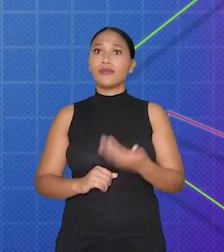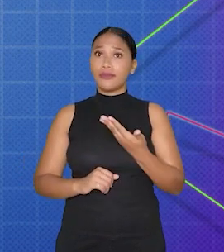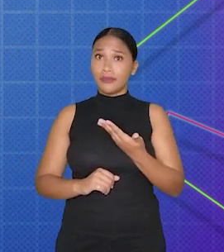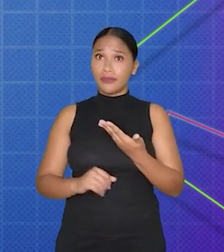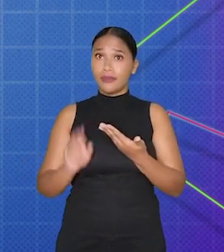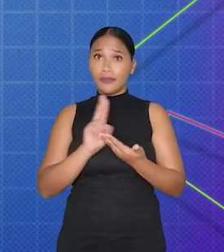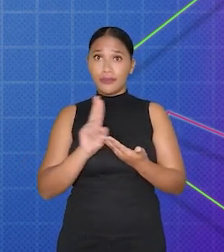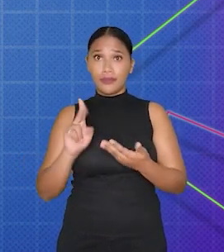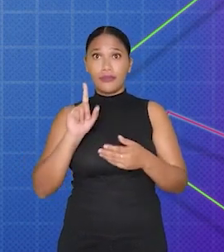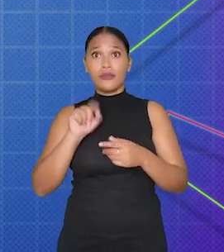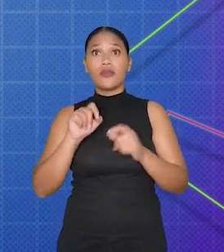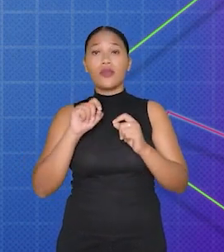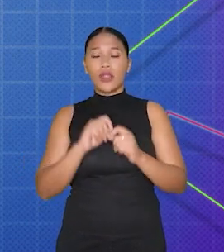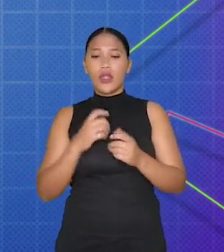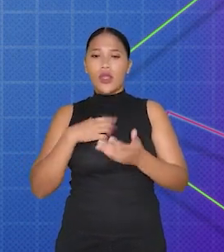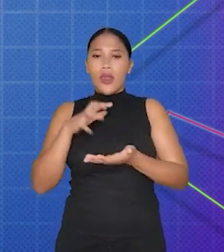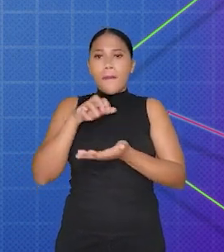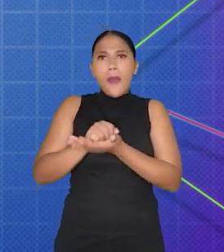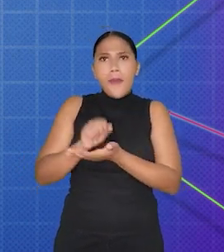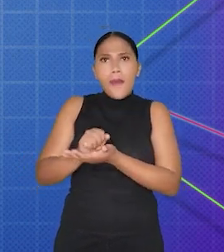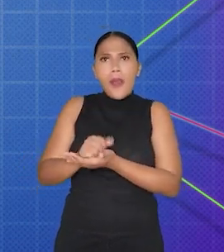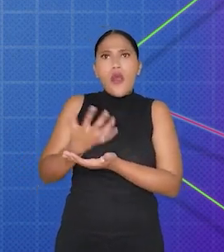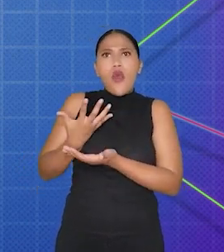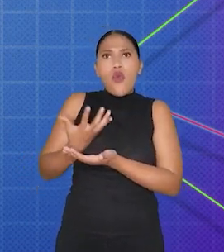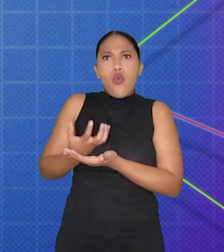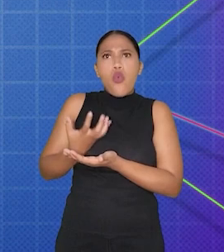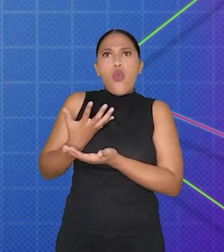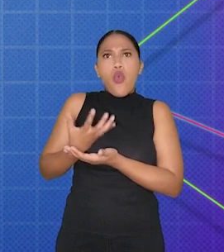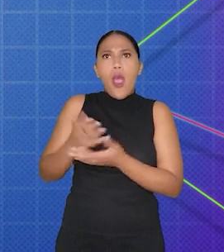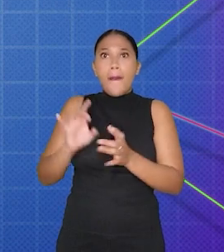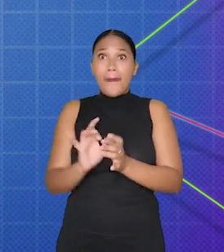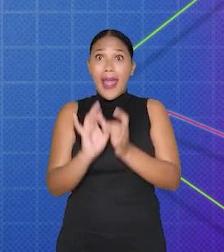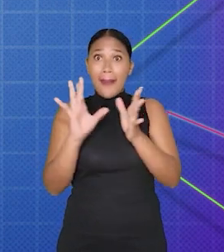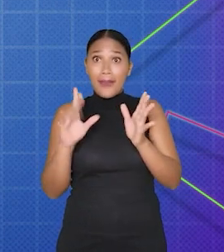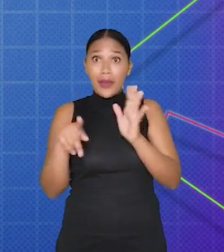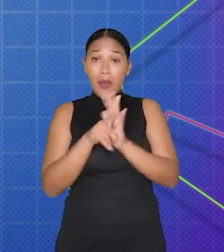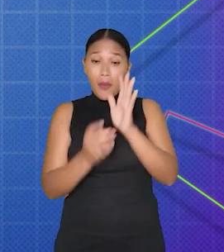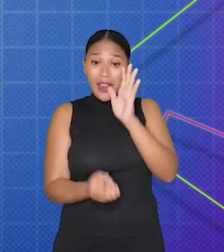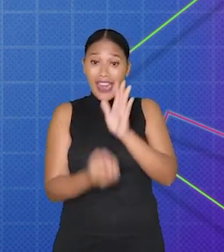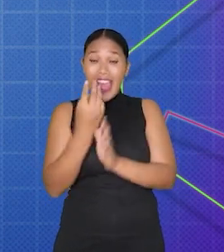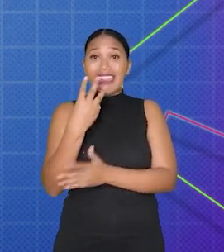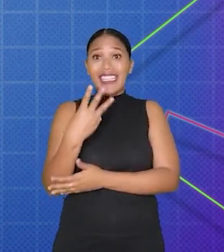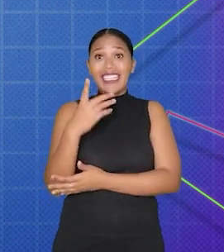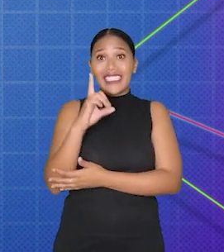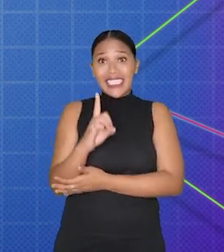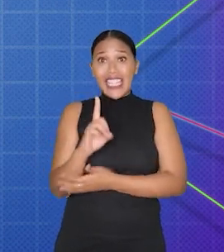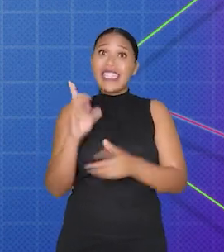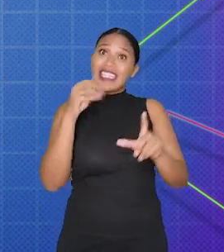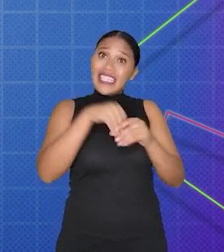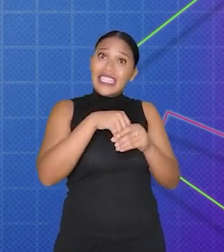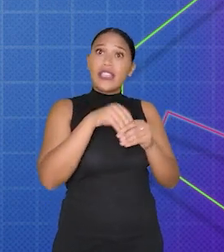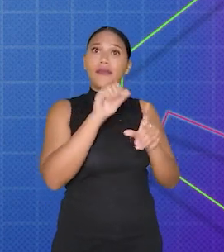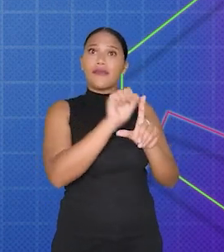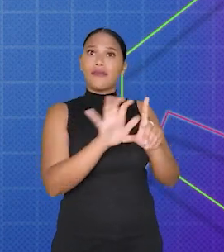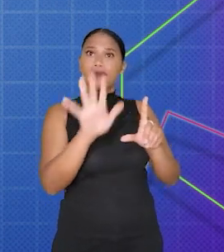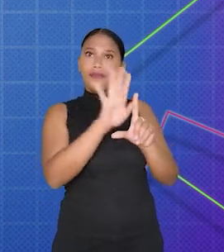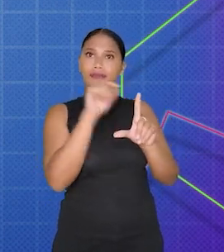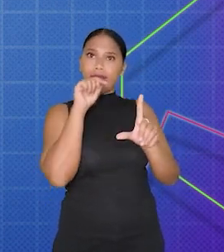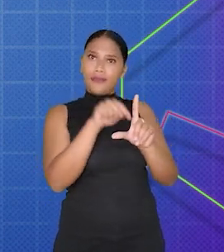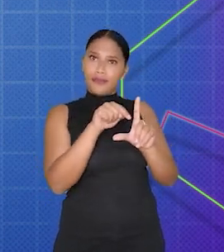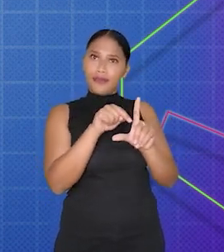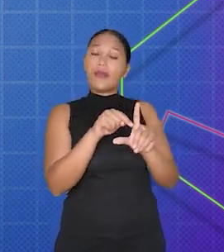Q3D Um plugin de renderização 3D que permite aos desenvolvedores criar jogos 3D no Construct 2.